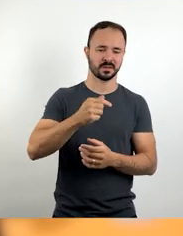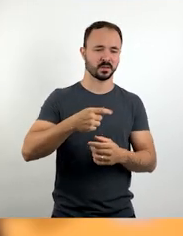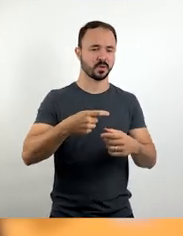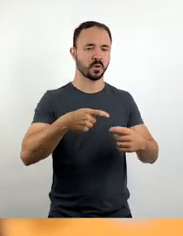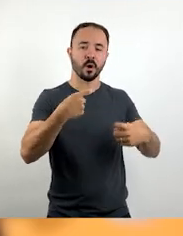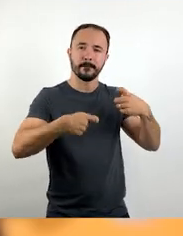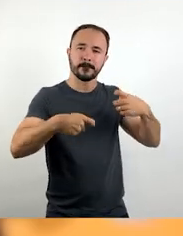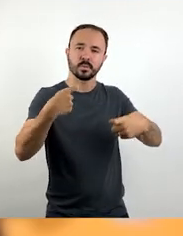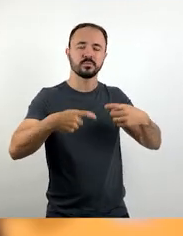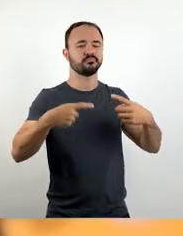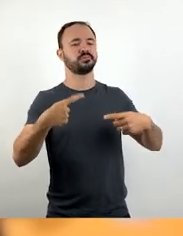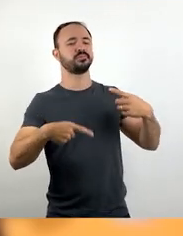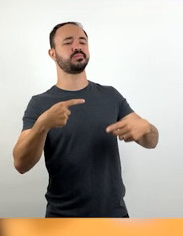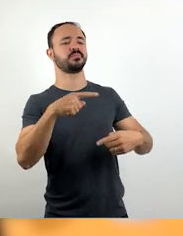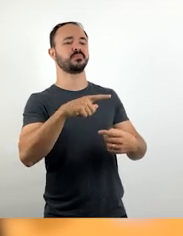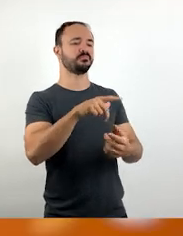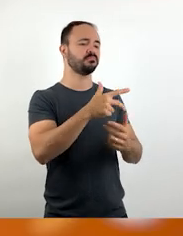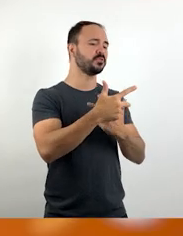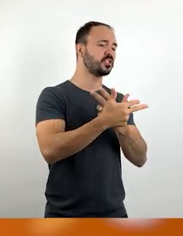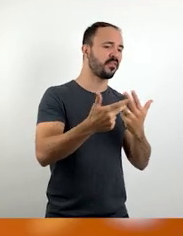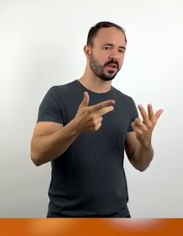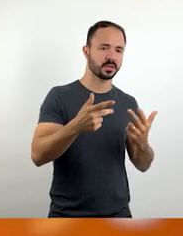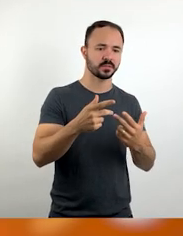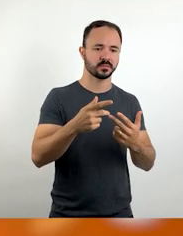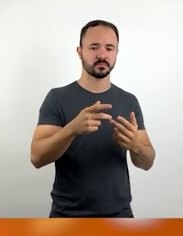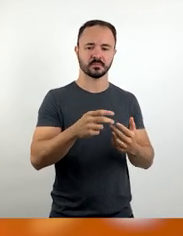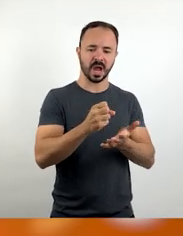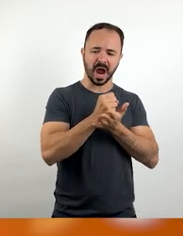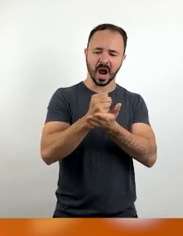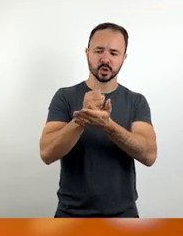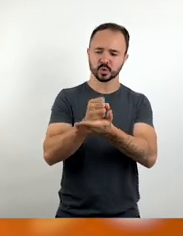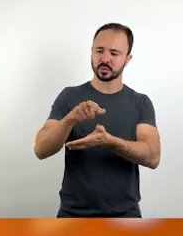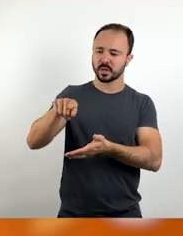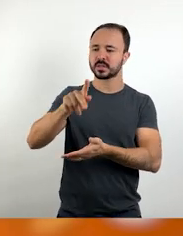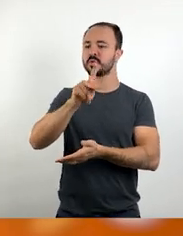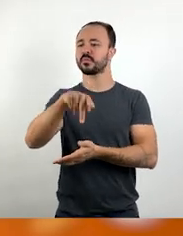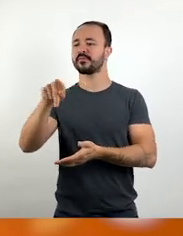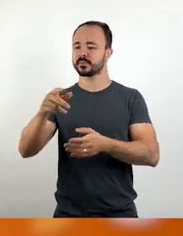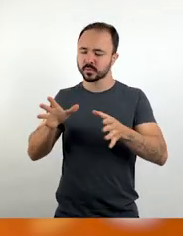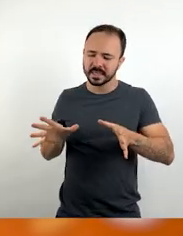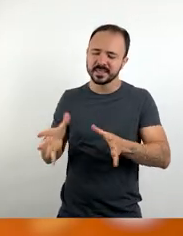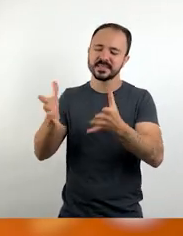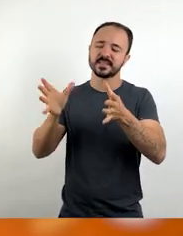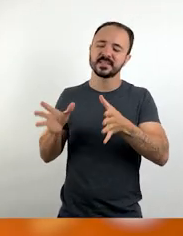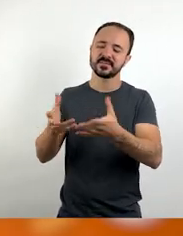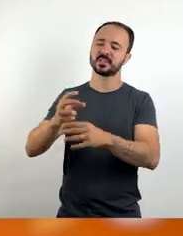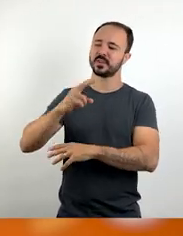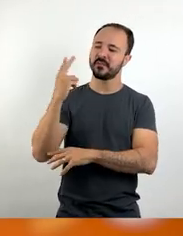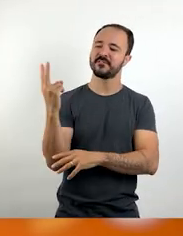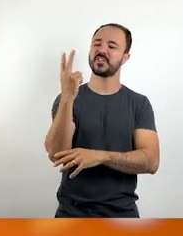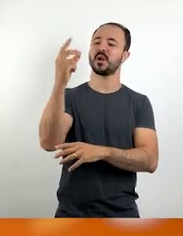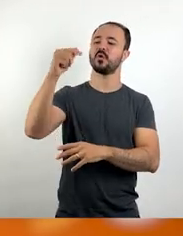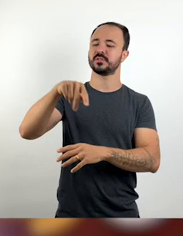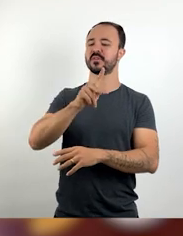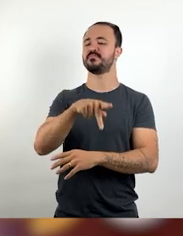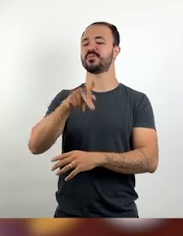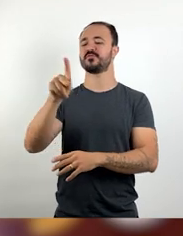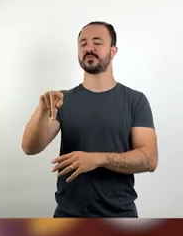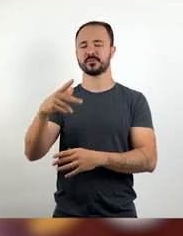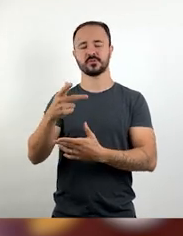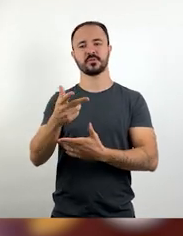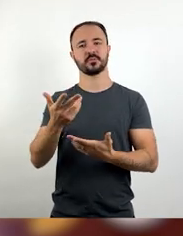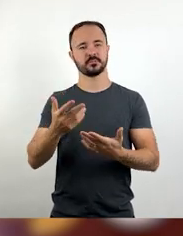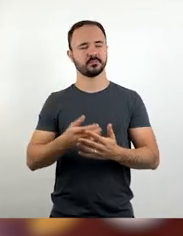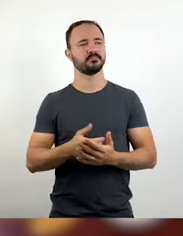constroem essa nação. Há se fizessem justiça sem corpo mole ou preguiça, lhe dando o real valor. Eu daria um grande